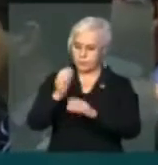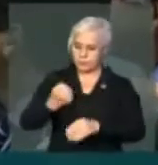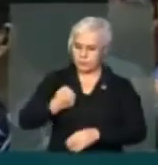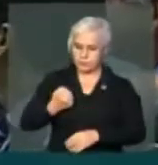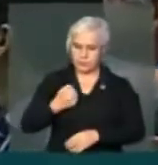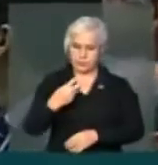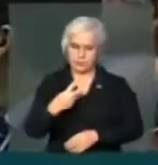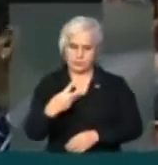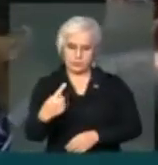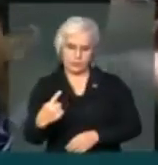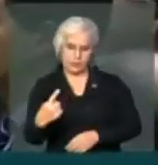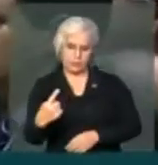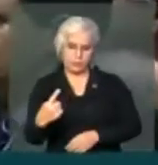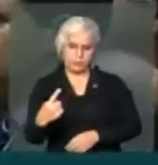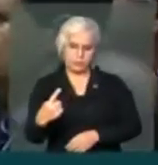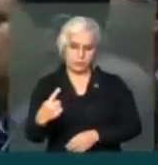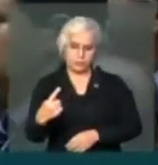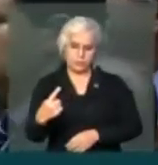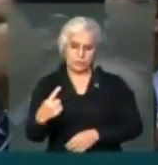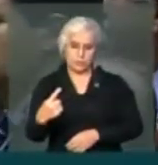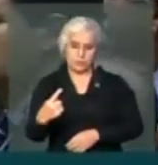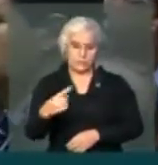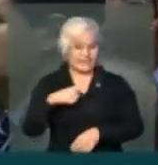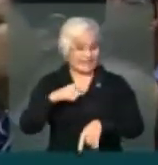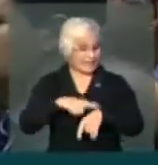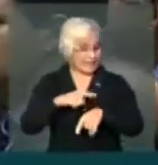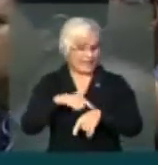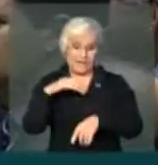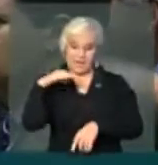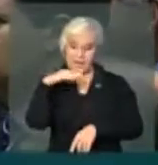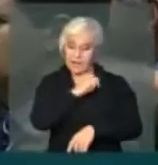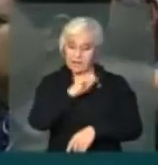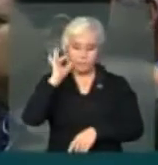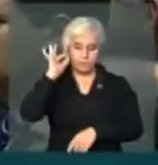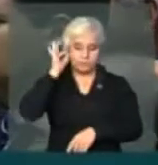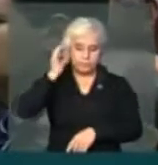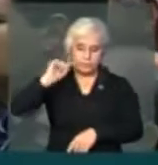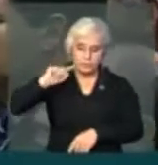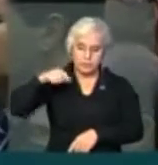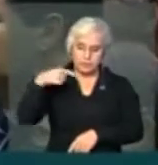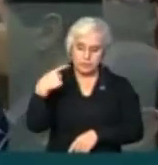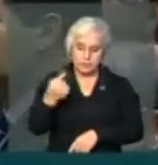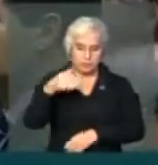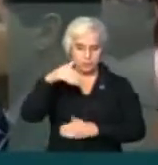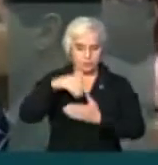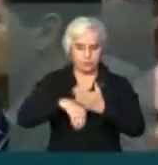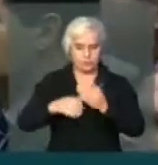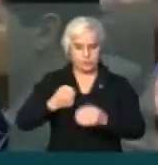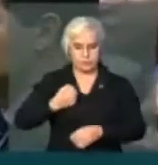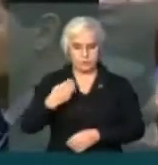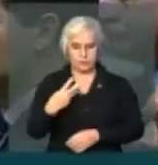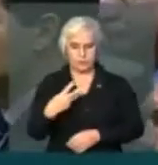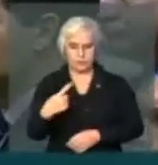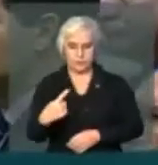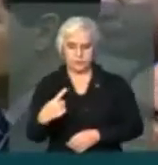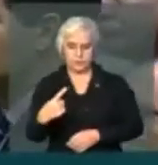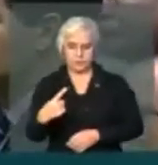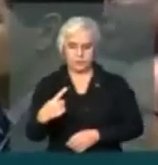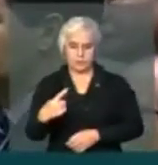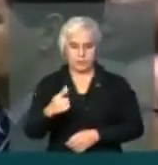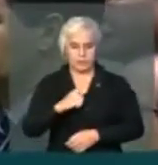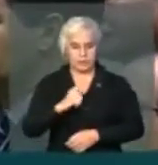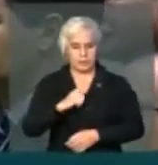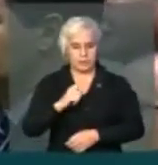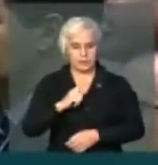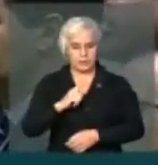requerimento não fica prejudicado, que ele seja imediatamente, após a apreciação e votação do 31, que ele seja